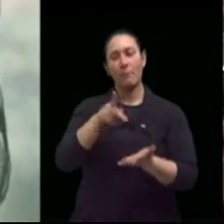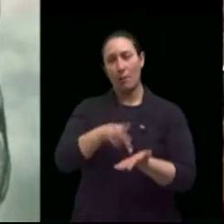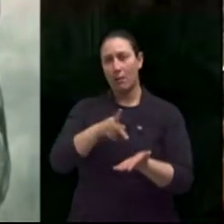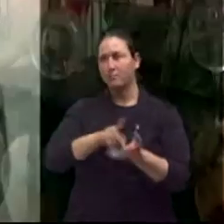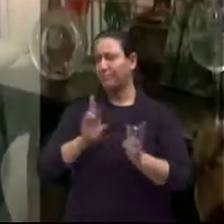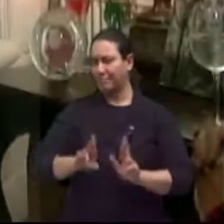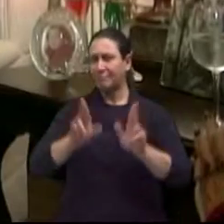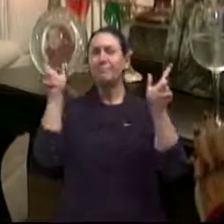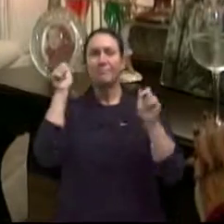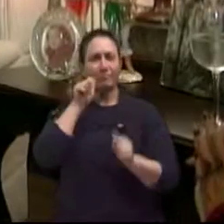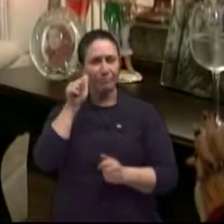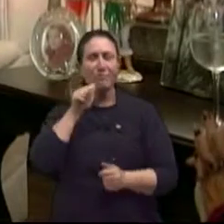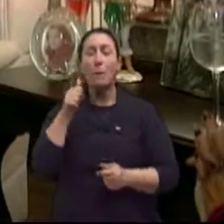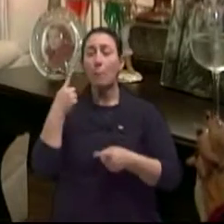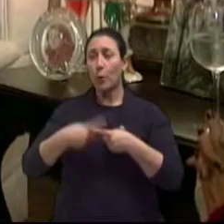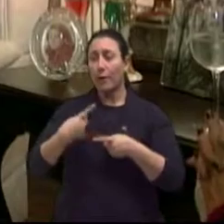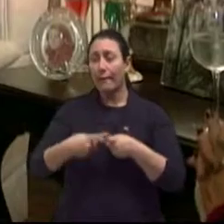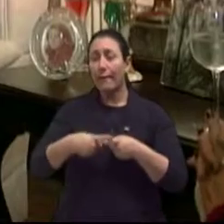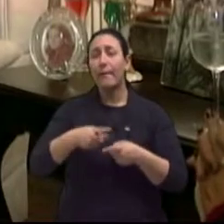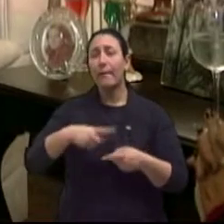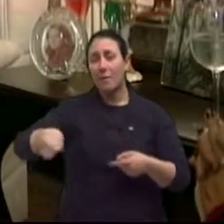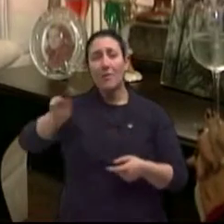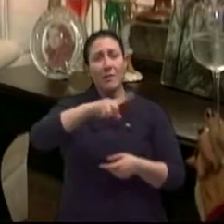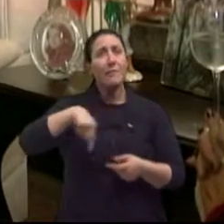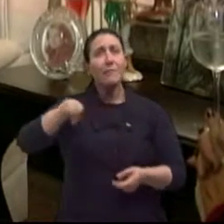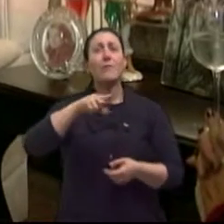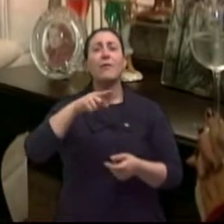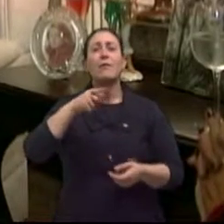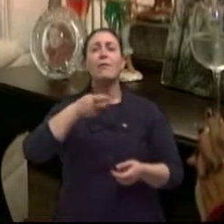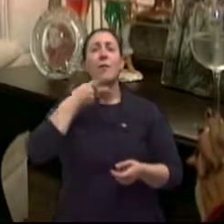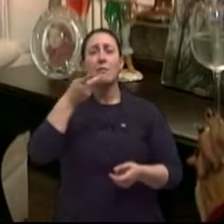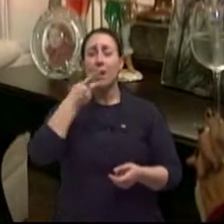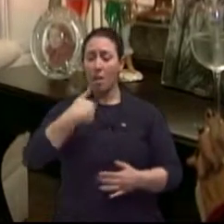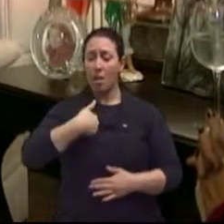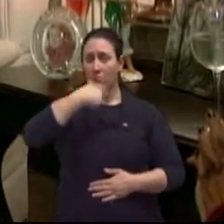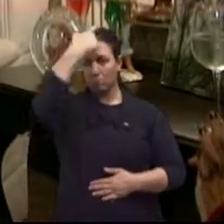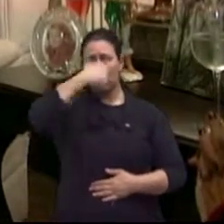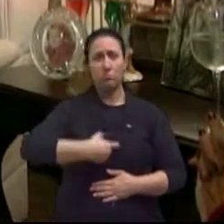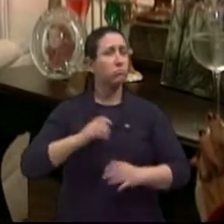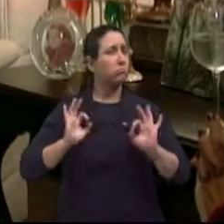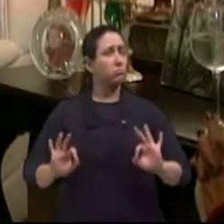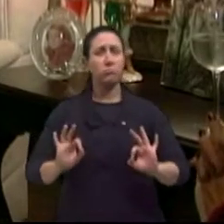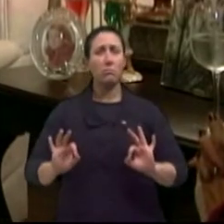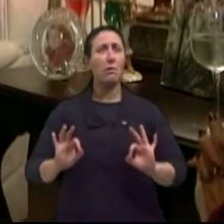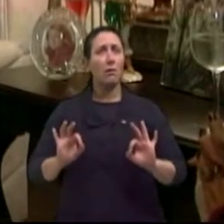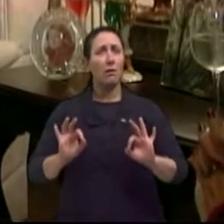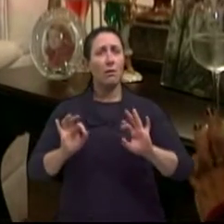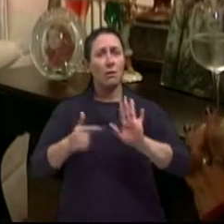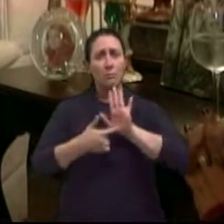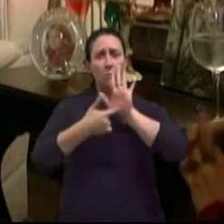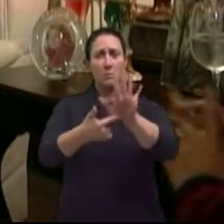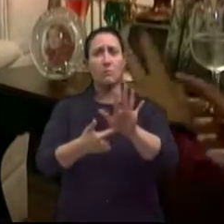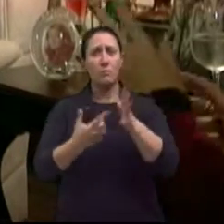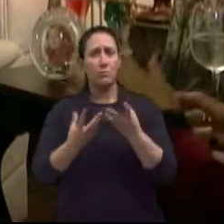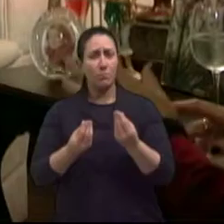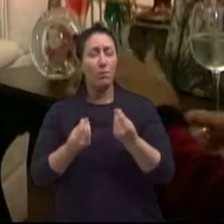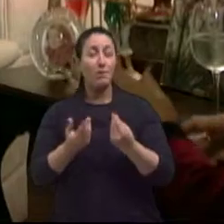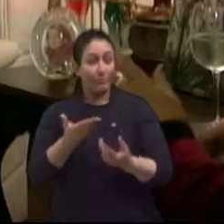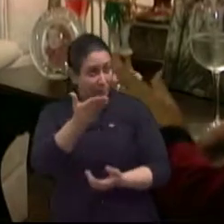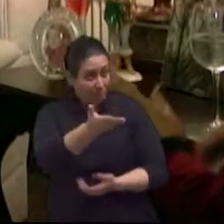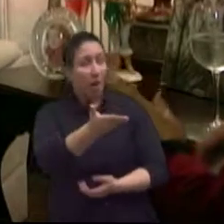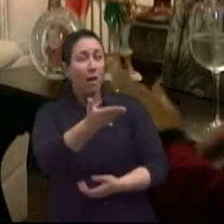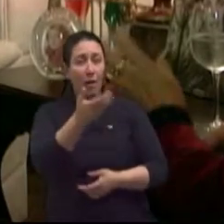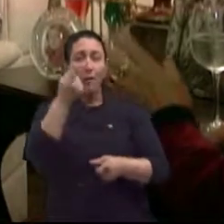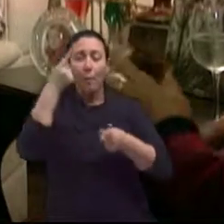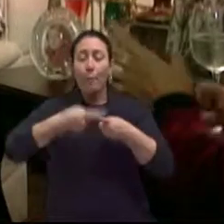é por isso que eles acharam que eu representava muito. Claro. Porque era